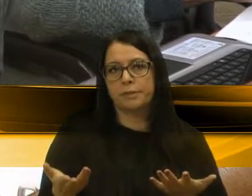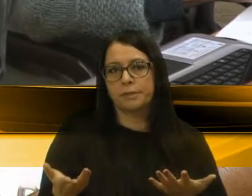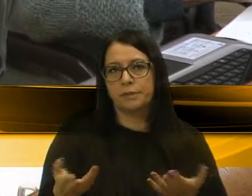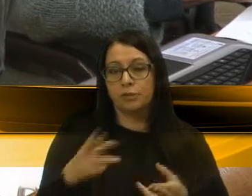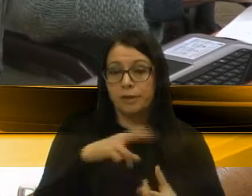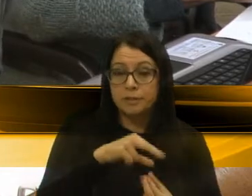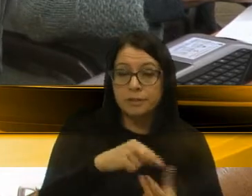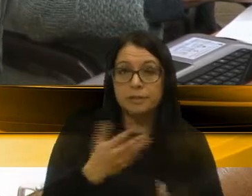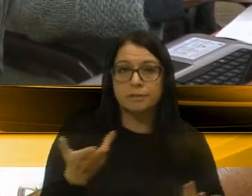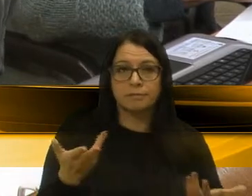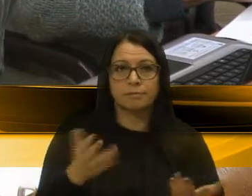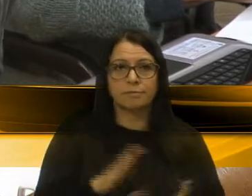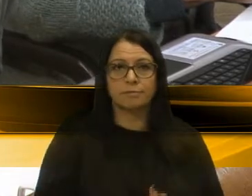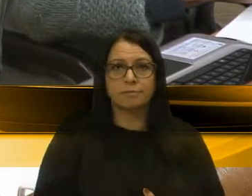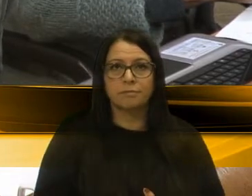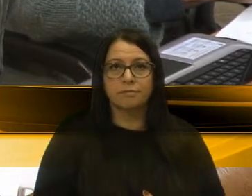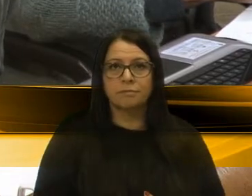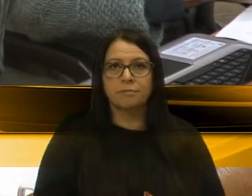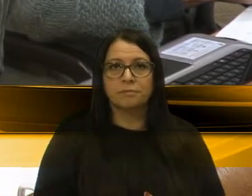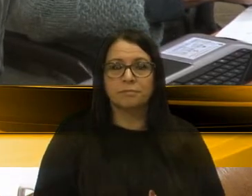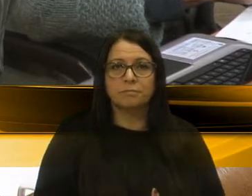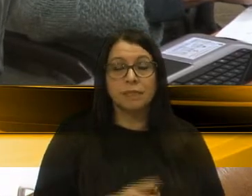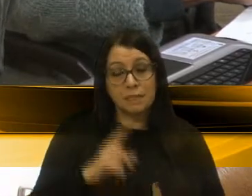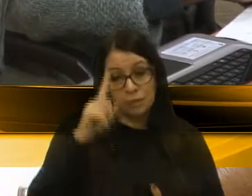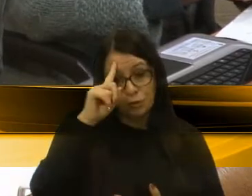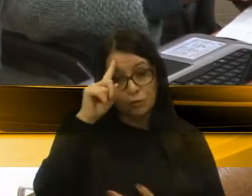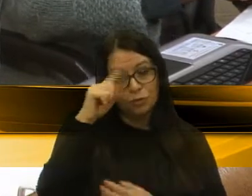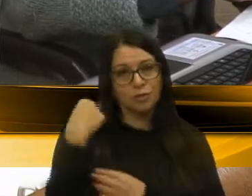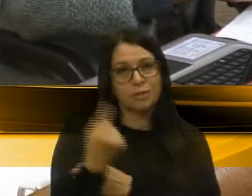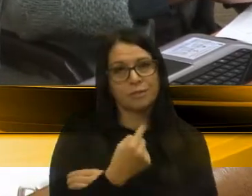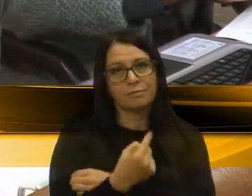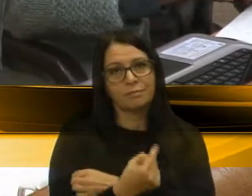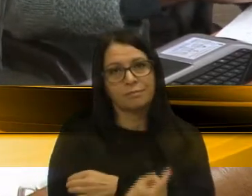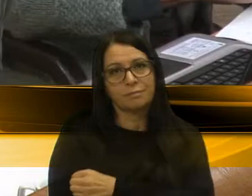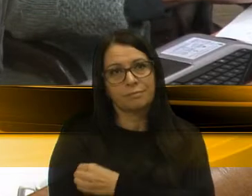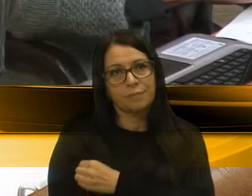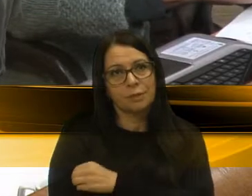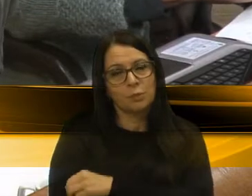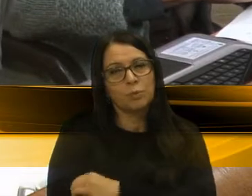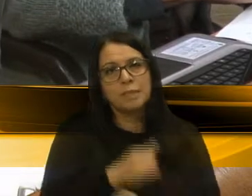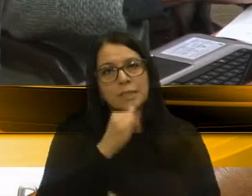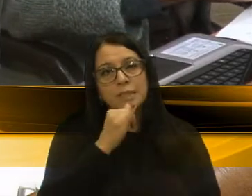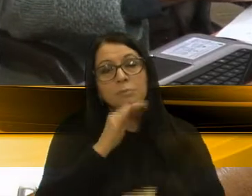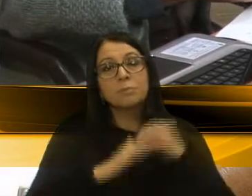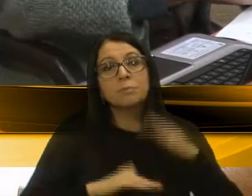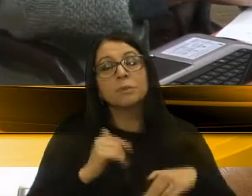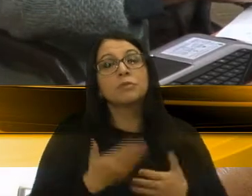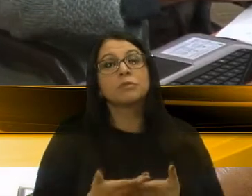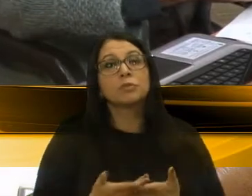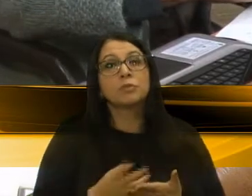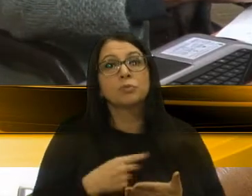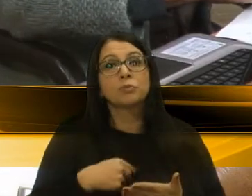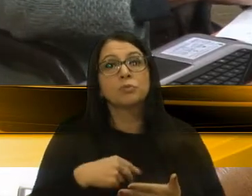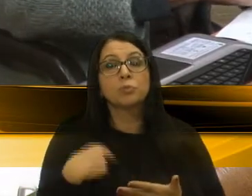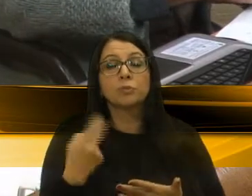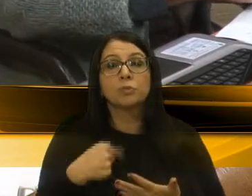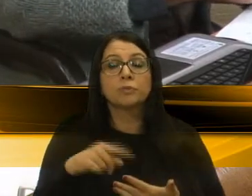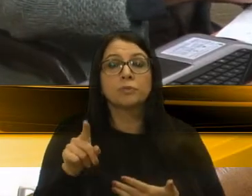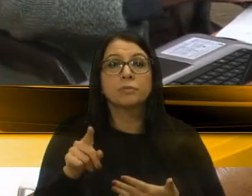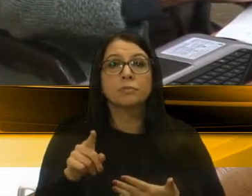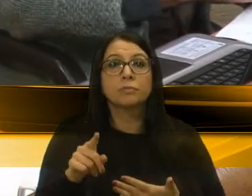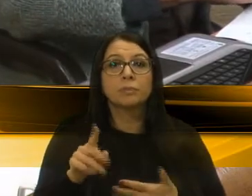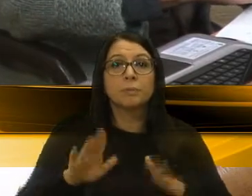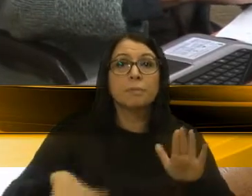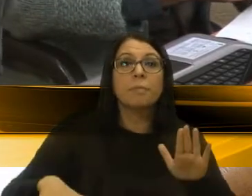reciclagem. Mas isso tem que ser na nossa rotina do dia a dia. Um exemplo bem prático, quando nós vamos ao